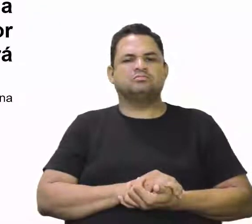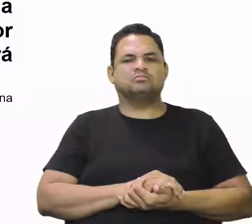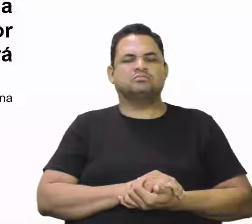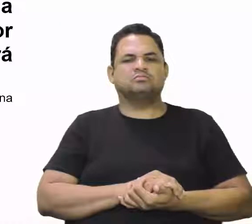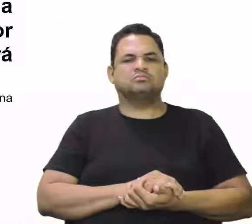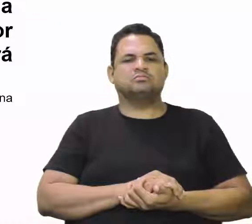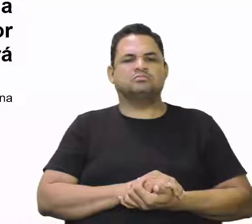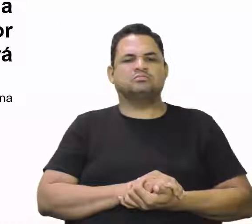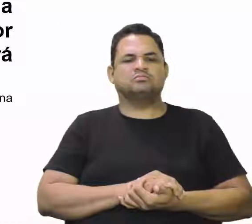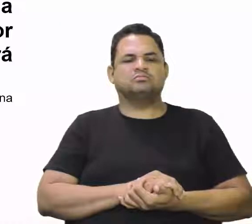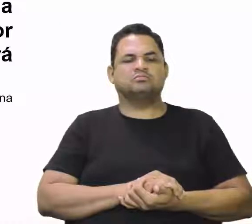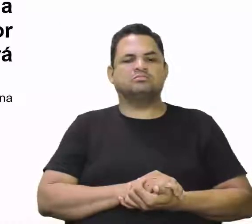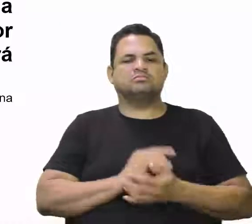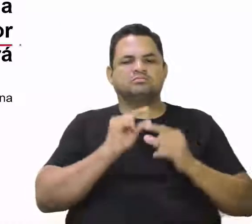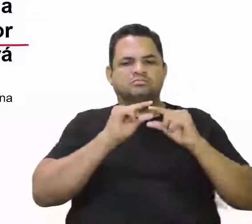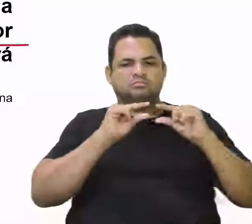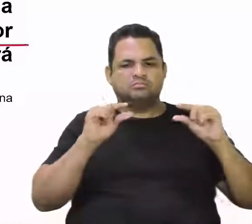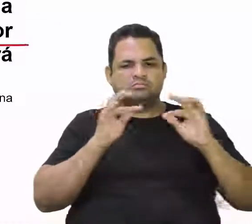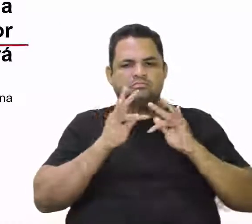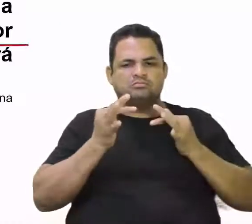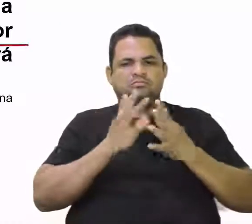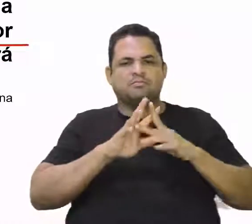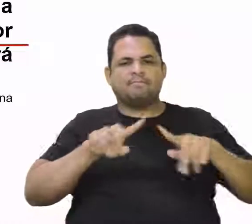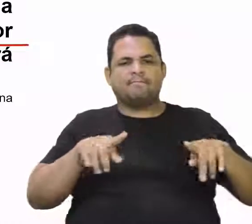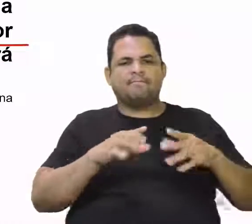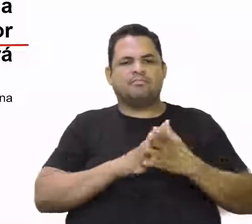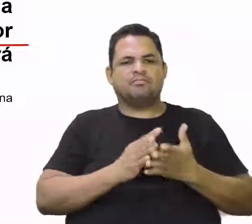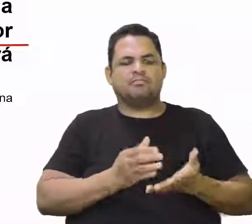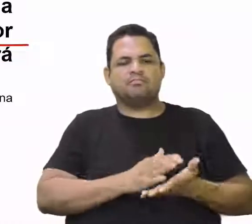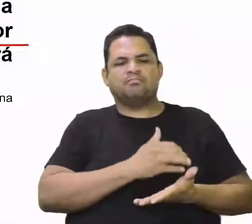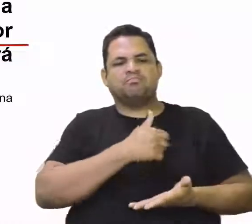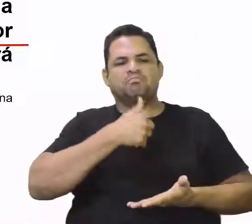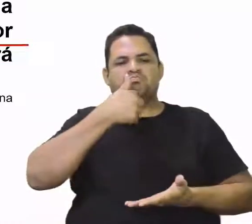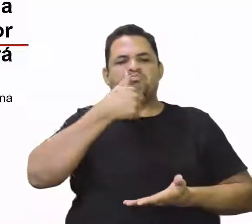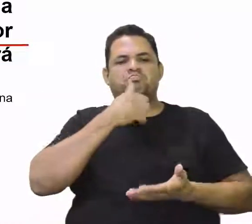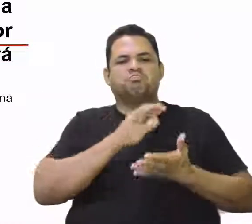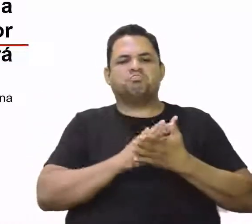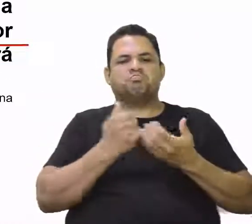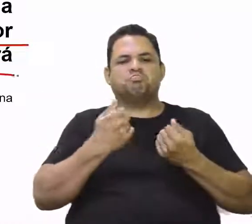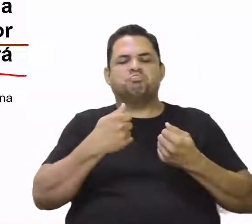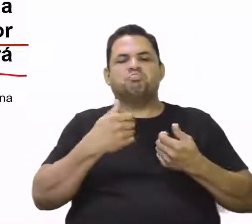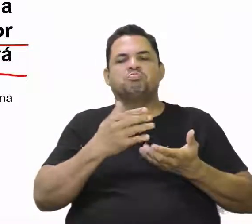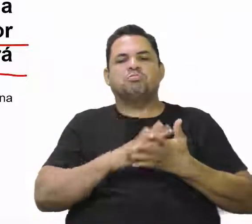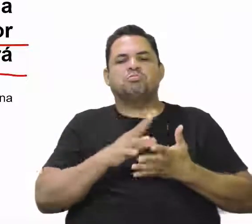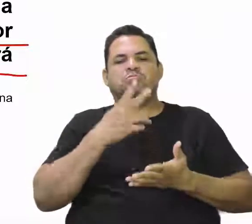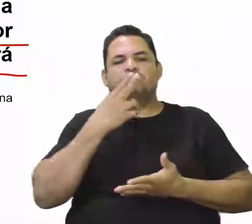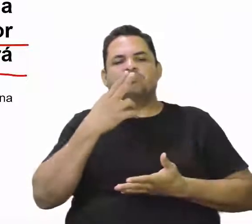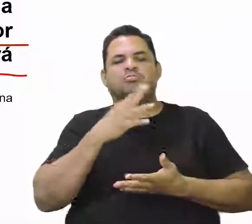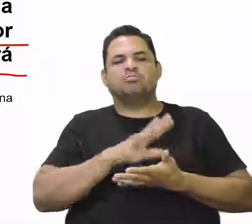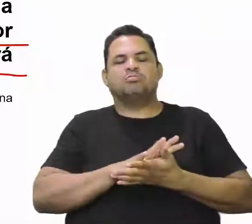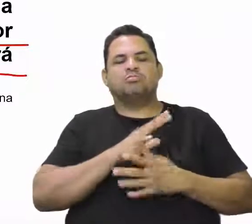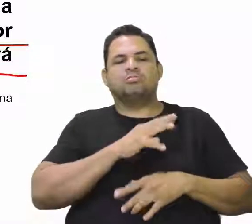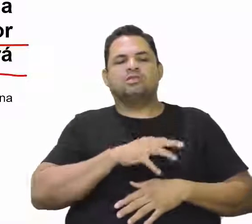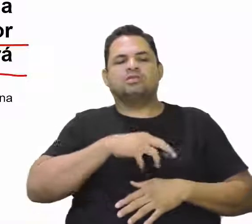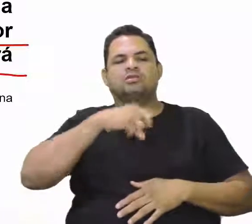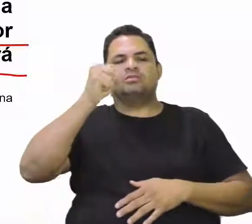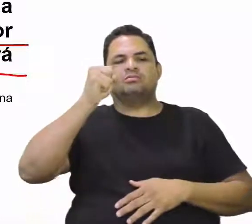Olha aqui, só esse final aqui. Porém, o melhor fruto que dela se pode tirar, me parece que será